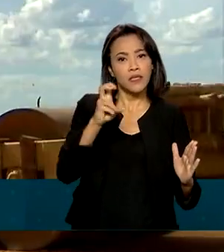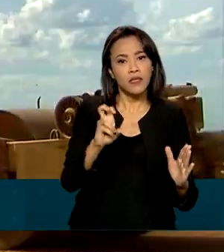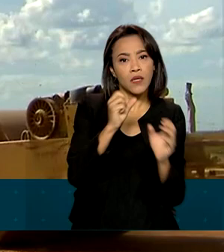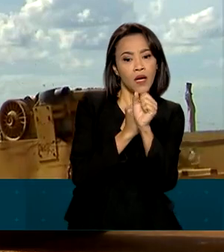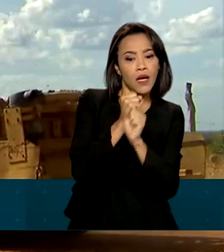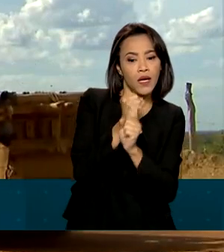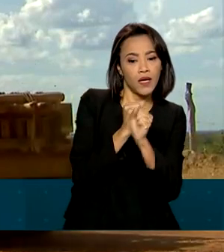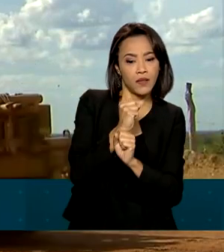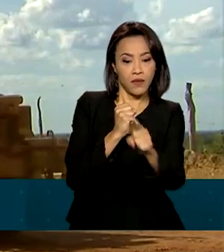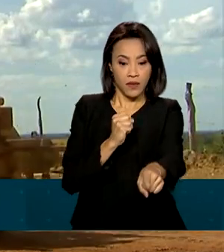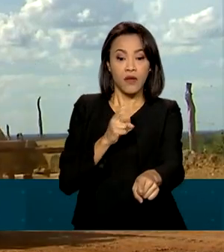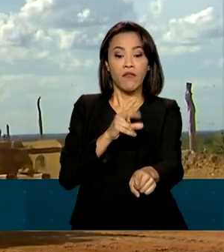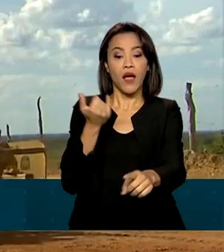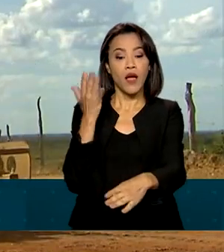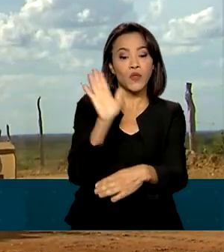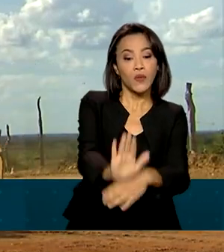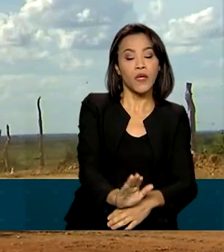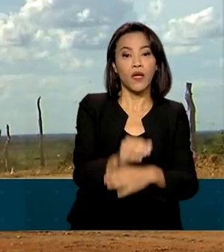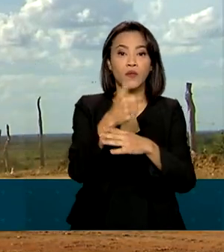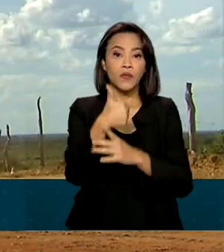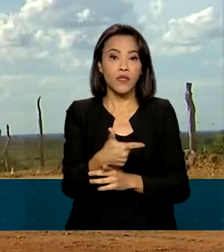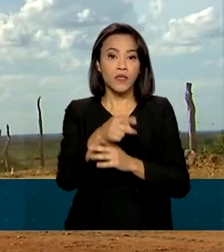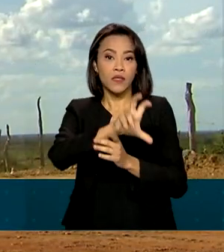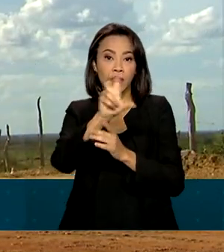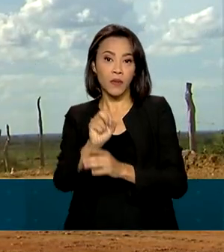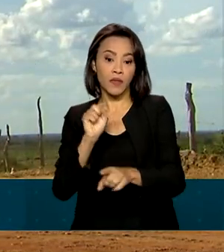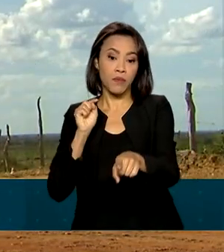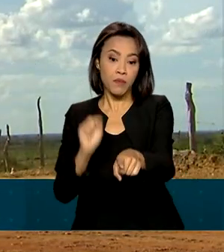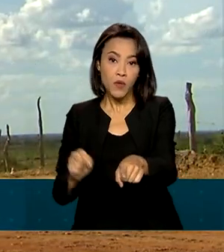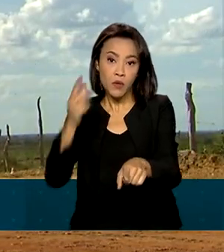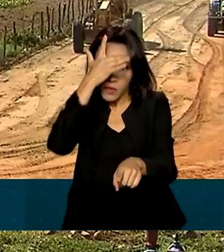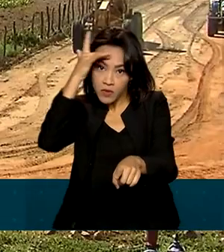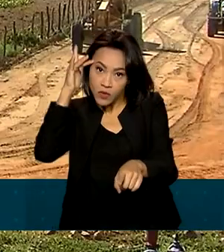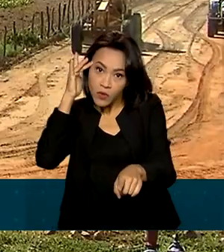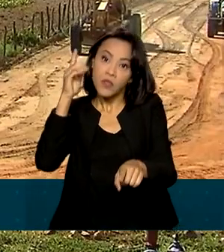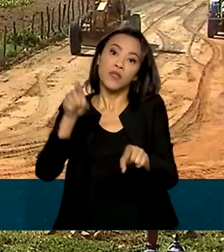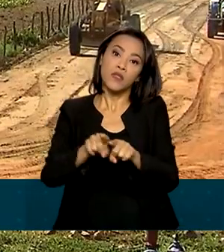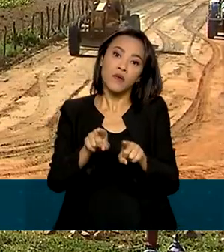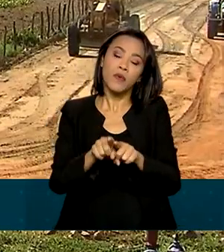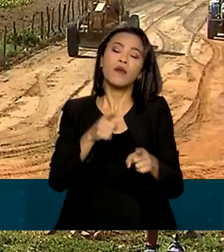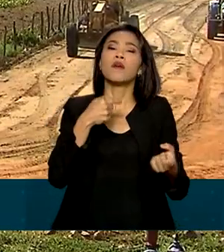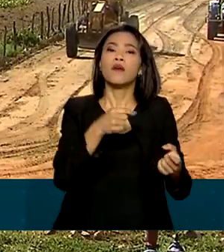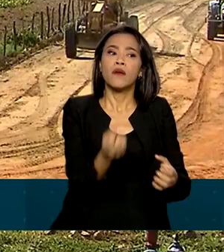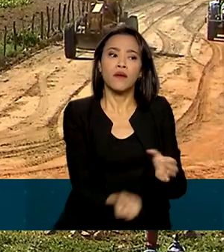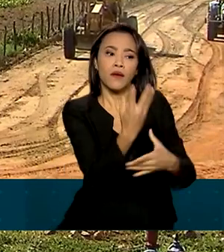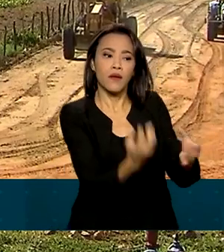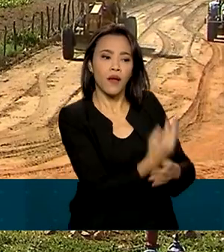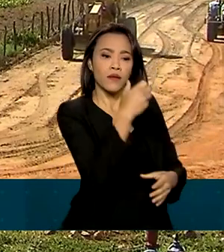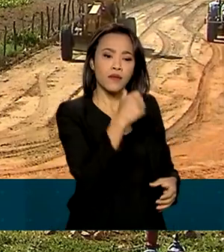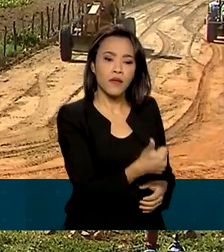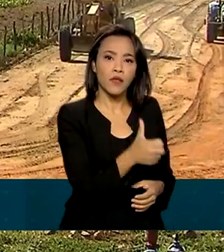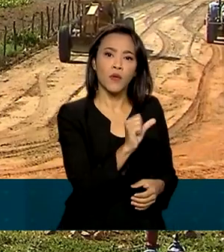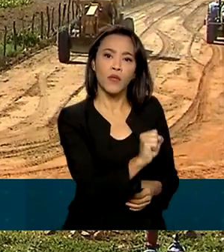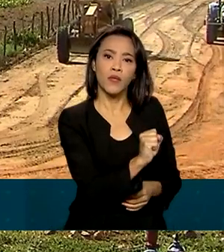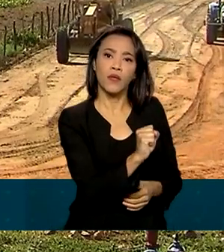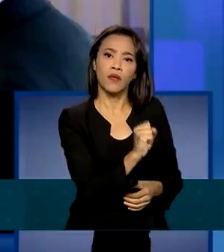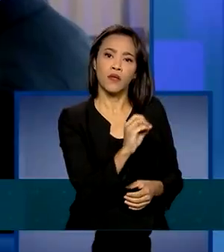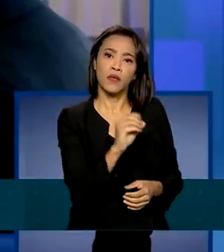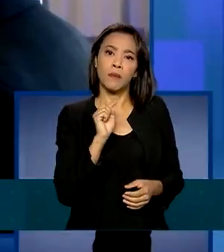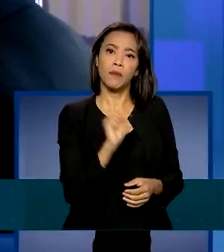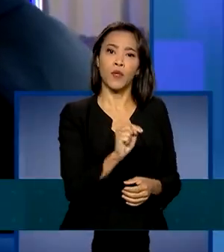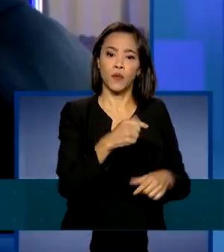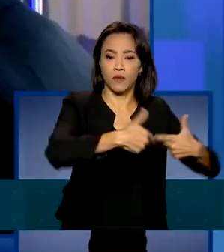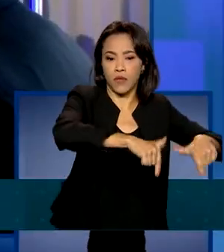beneficiar mais de 250 mil pessoas e gerar cerca de 180 mil empregos diretos e indiretos.